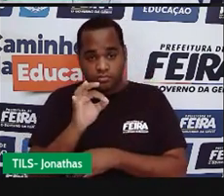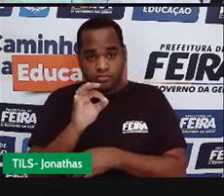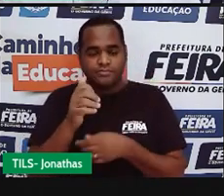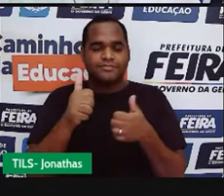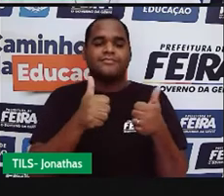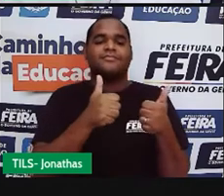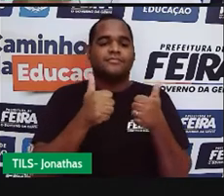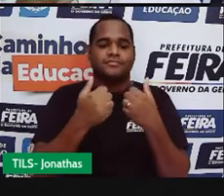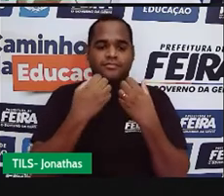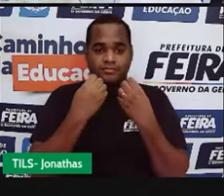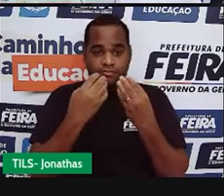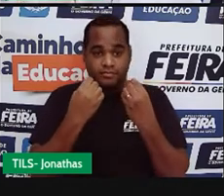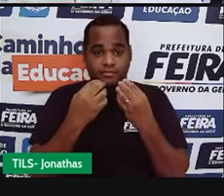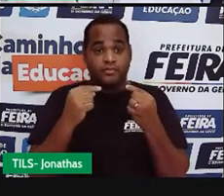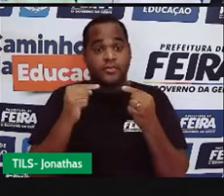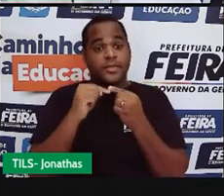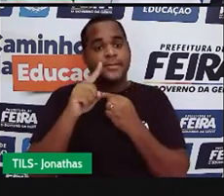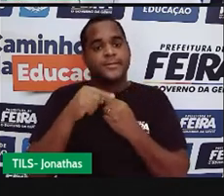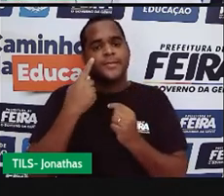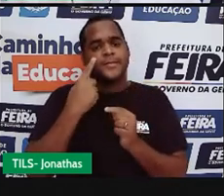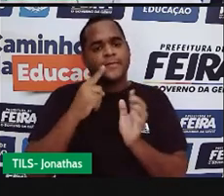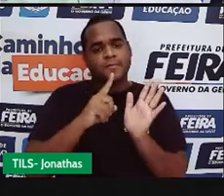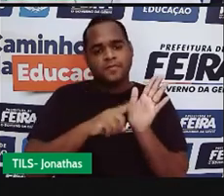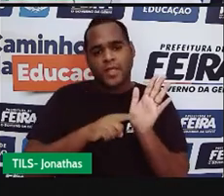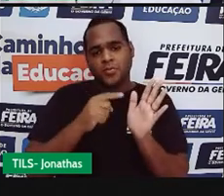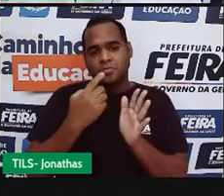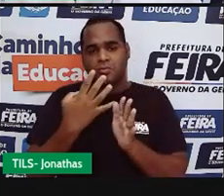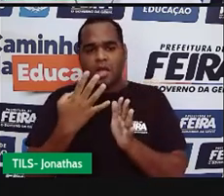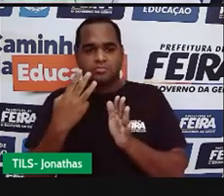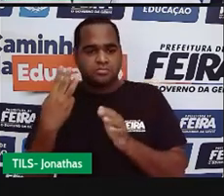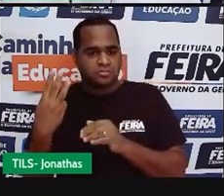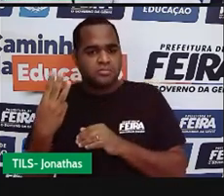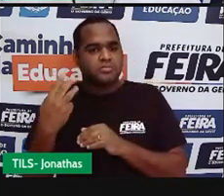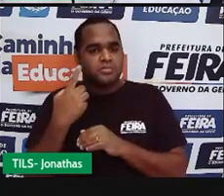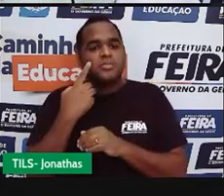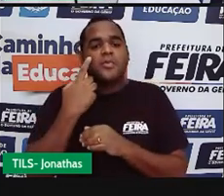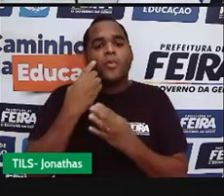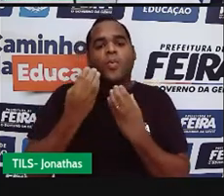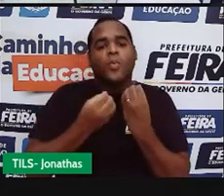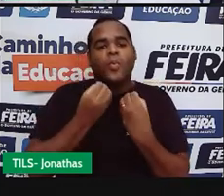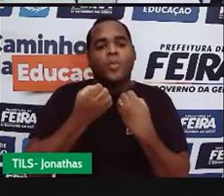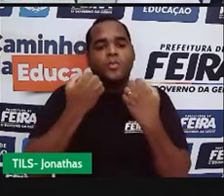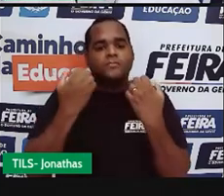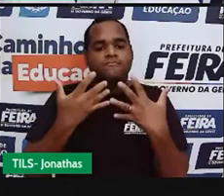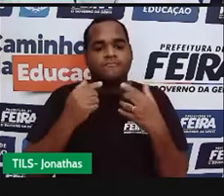Belezinha. Mas, ao invés de fazer uma conta de menos entre o quatro e o três, eu vou fazer agora uma conta de mais.